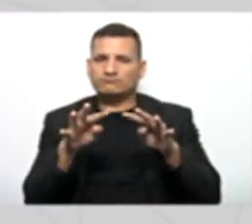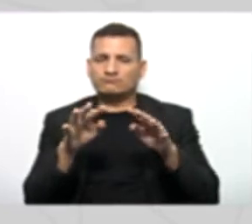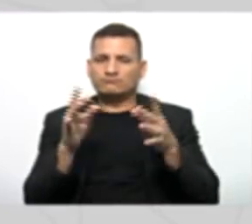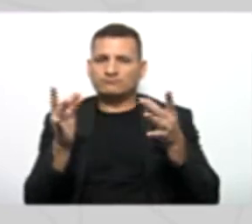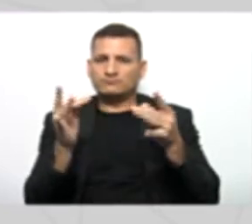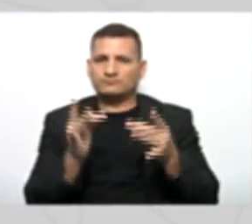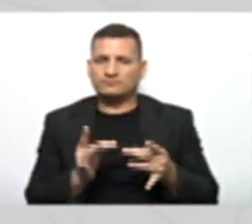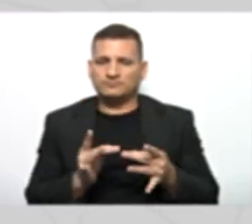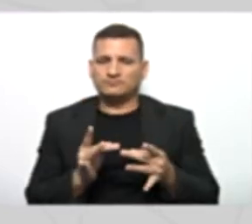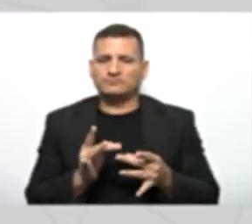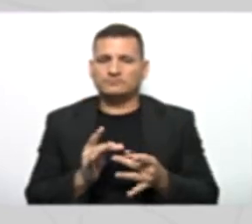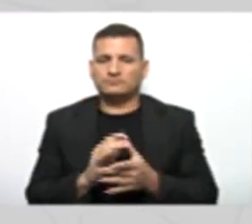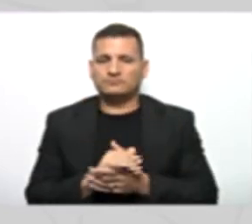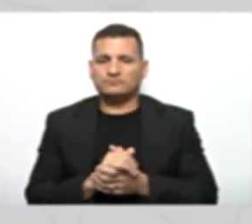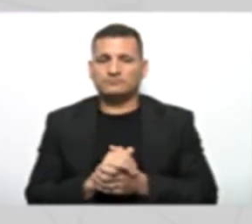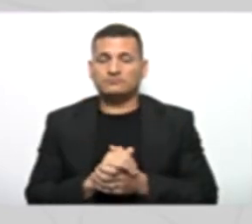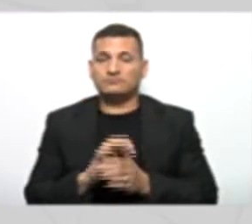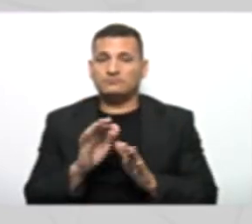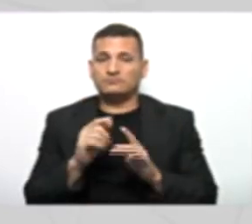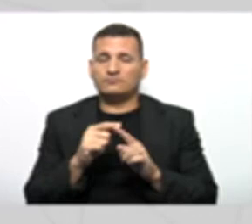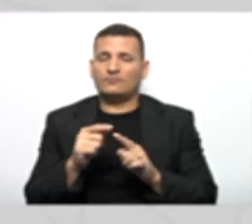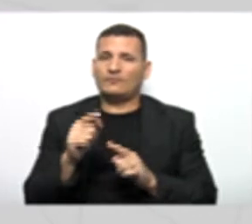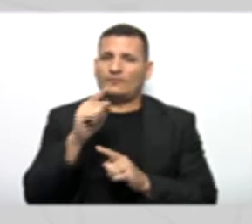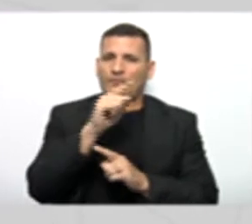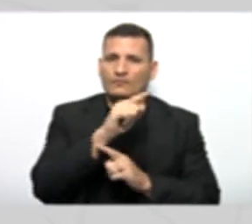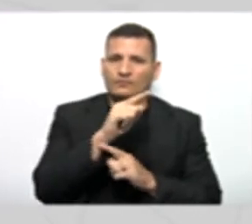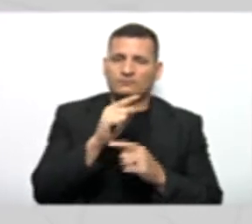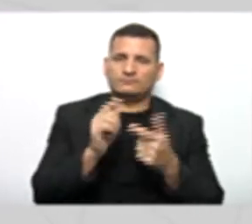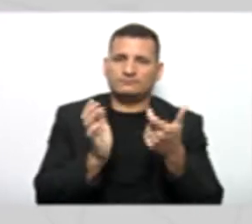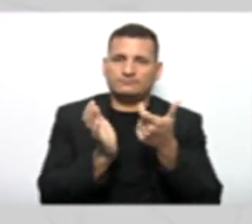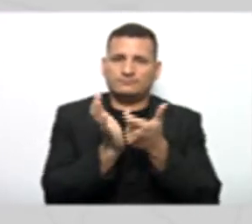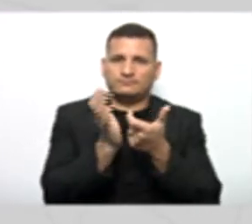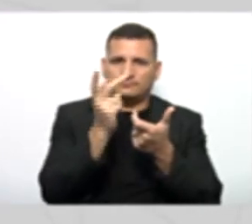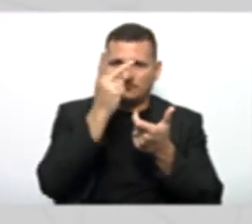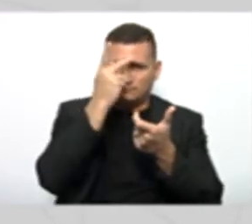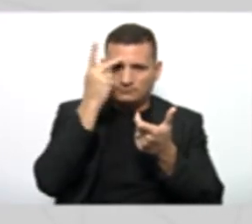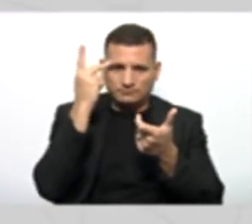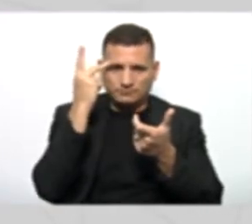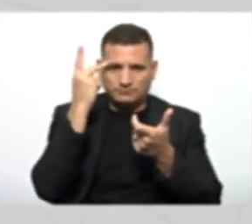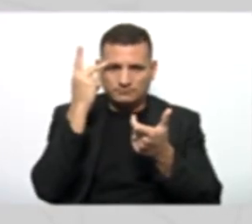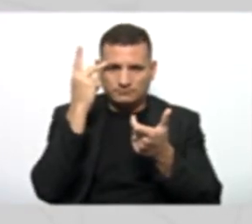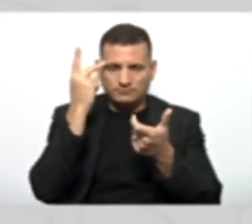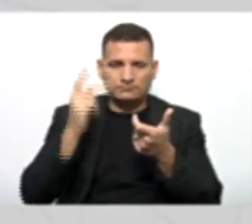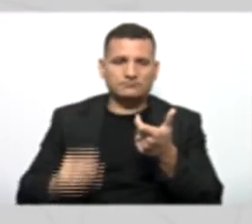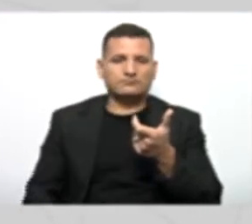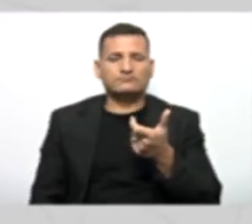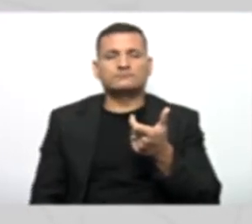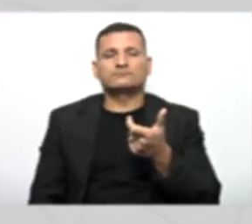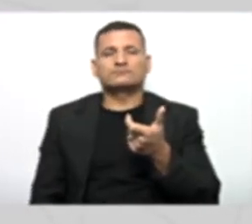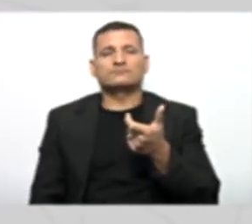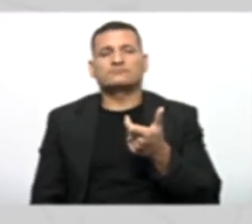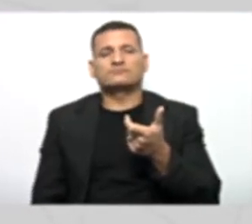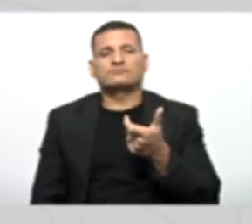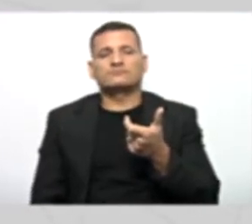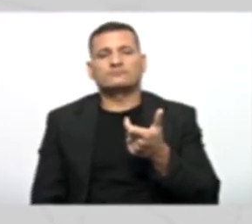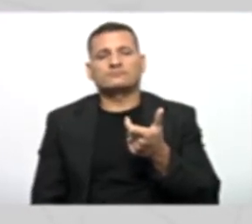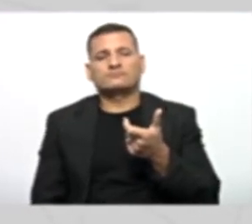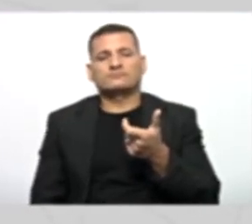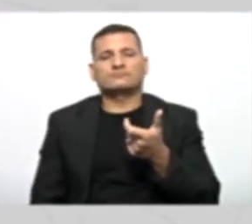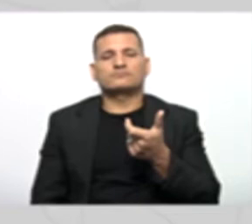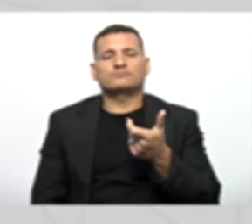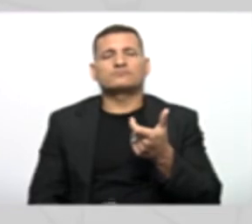Por quê? Lá no método construtor da classe pessoa, nós vimos que ela vai receber os seguintes